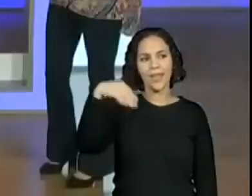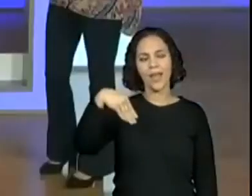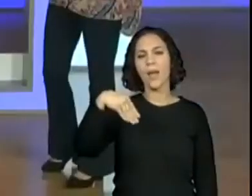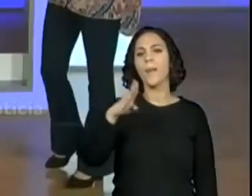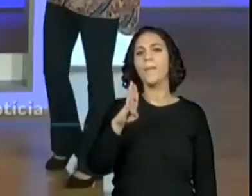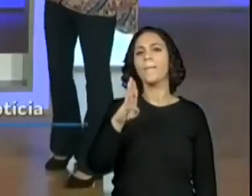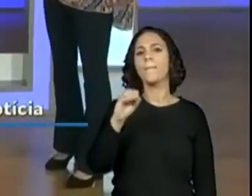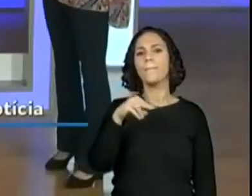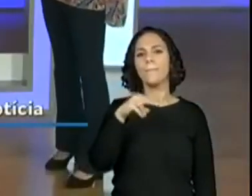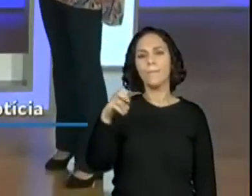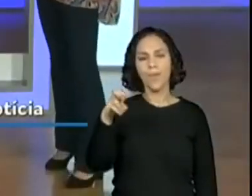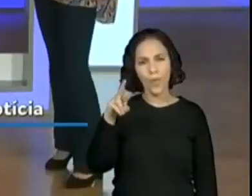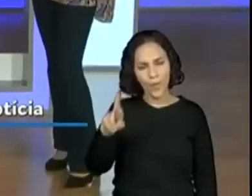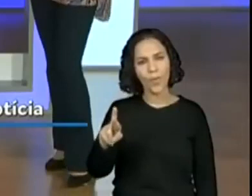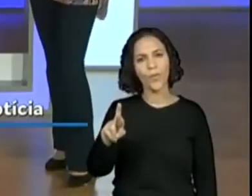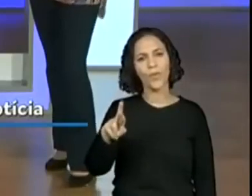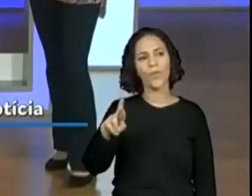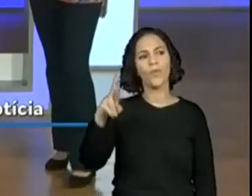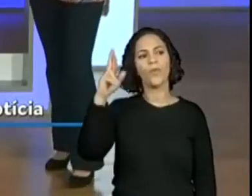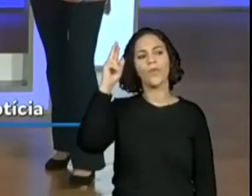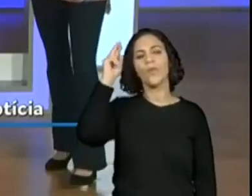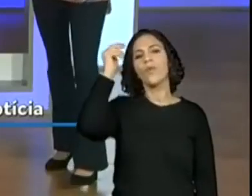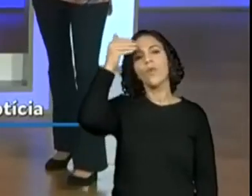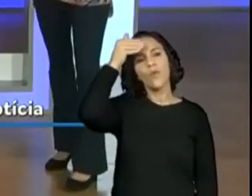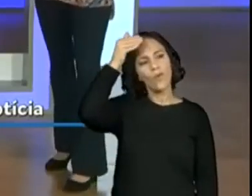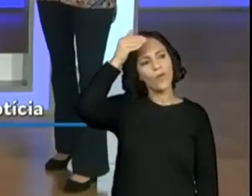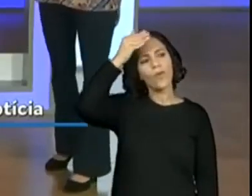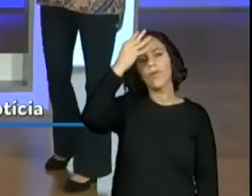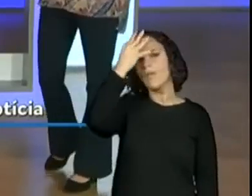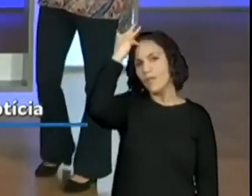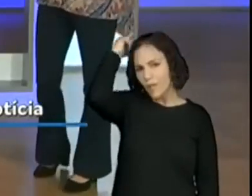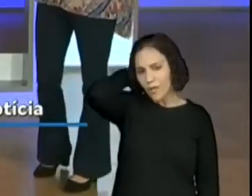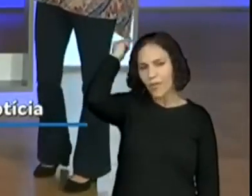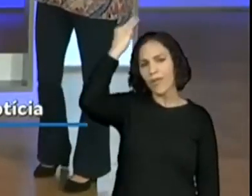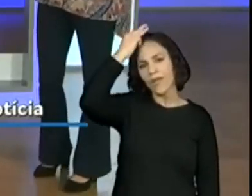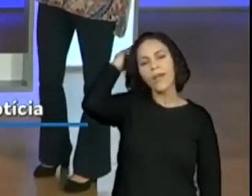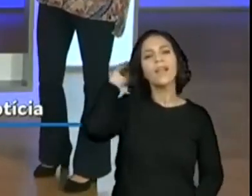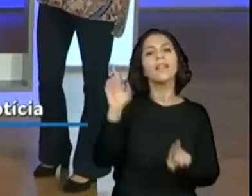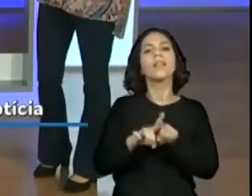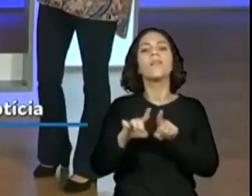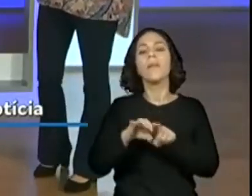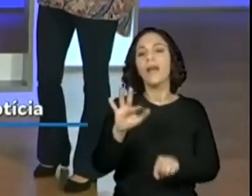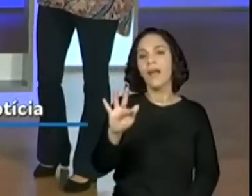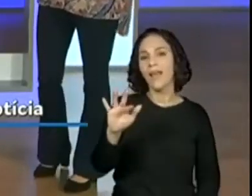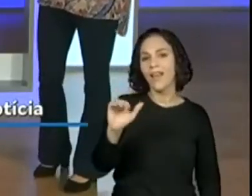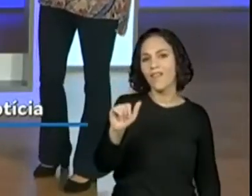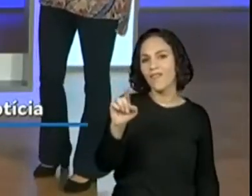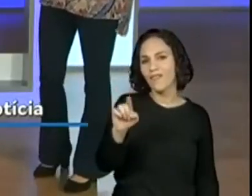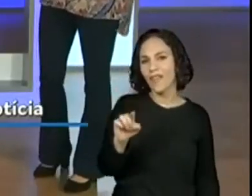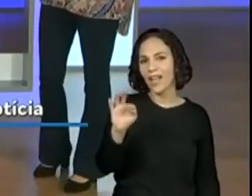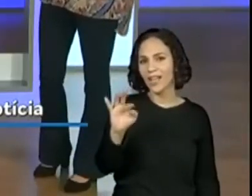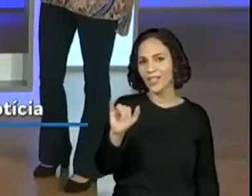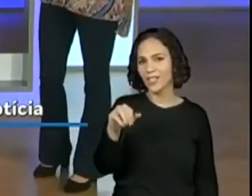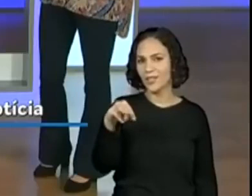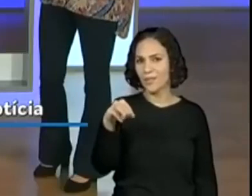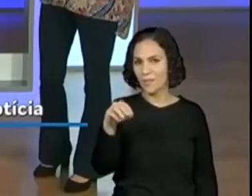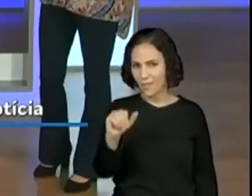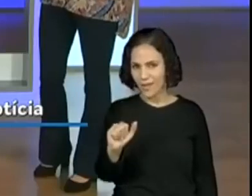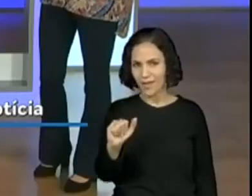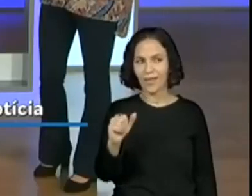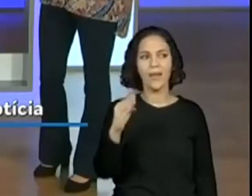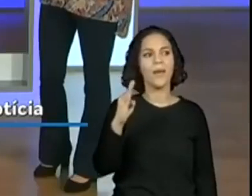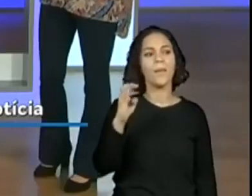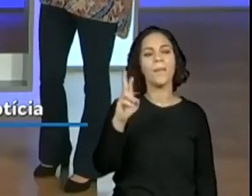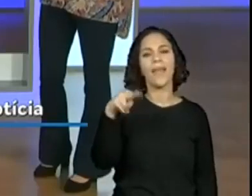as crianças, aí os estudantes talvez não lembrem, mas ela foi âncora há muito tempo do jornal, né? E você, professora? Vamos